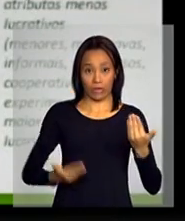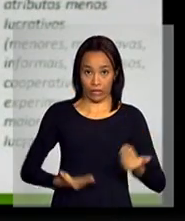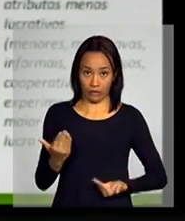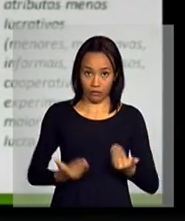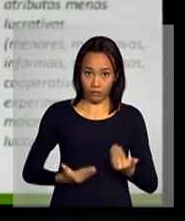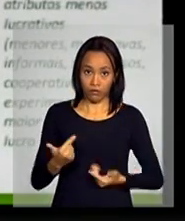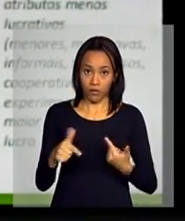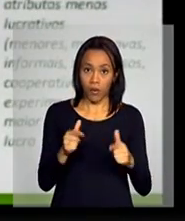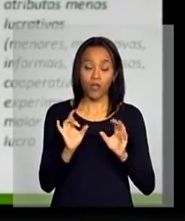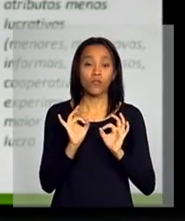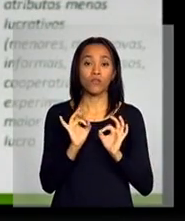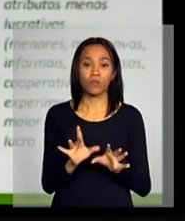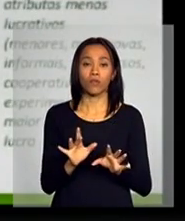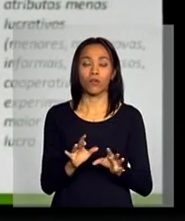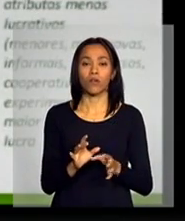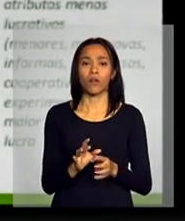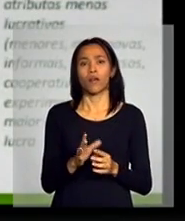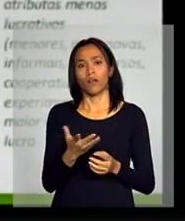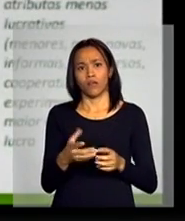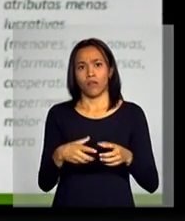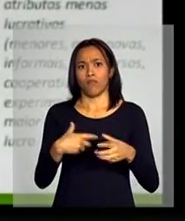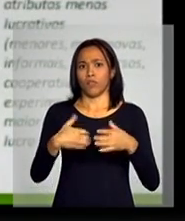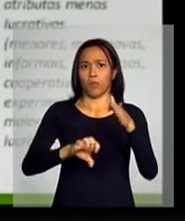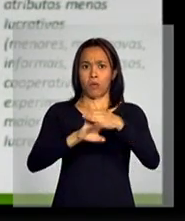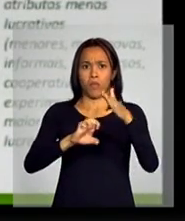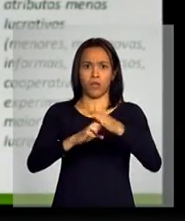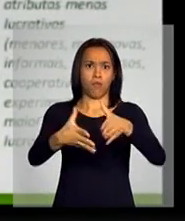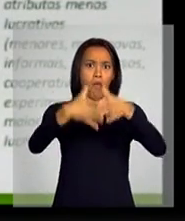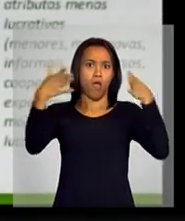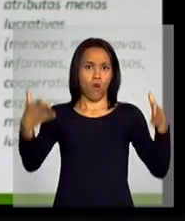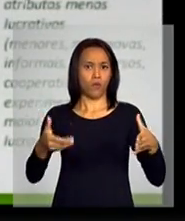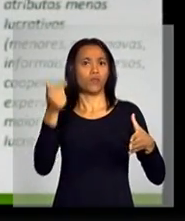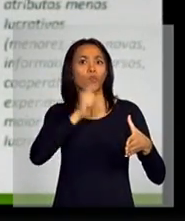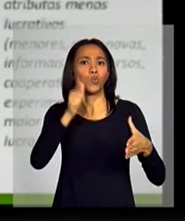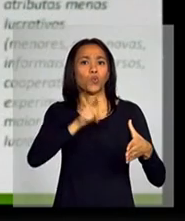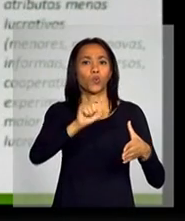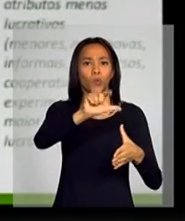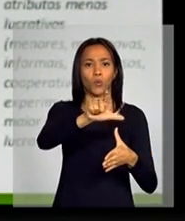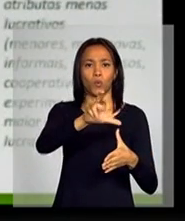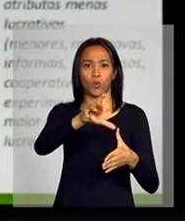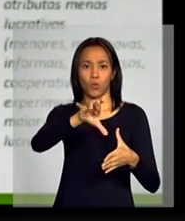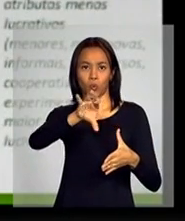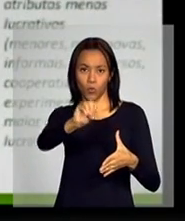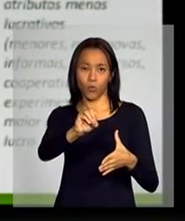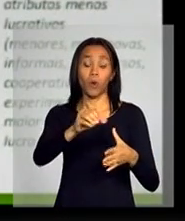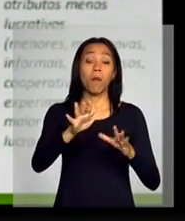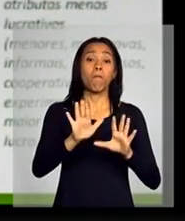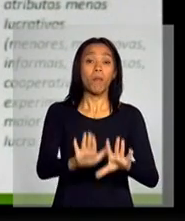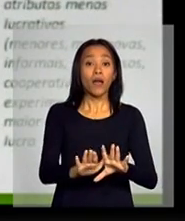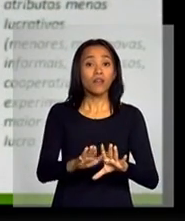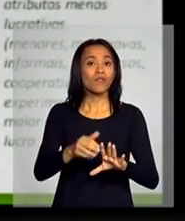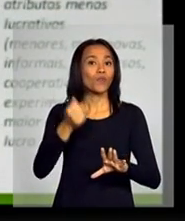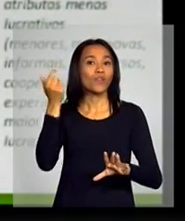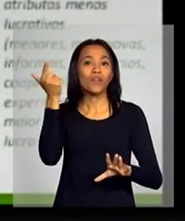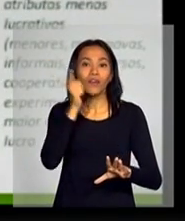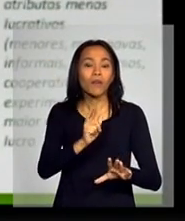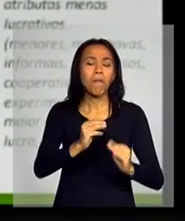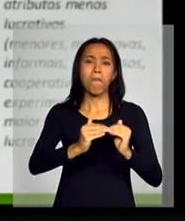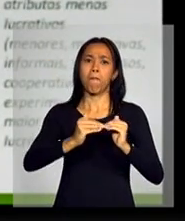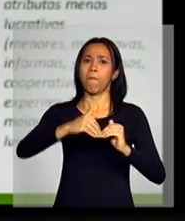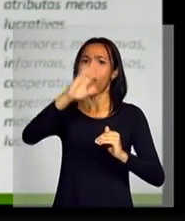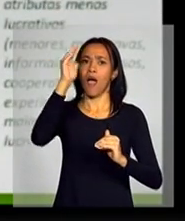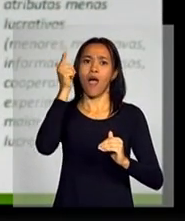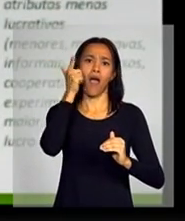o lucro do que o de conta própria. Negócios maiores são mais lucrativos, mas o maior ganho que aconteceu, quer dizer,